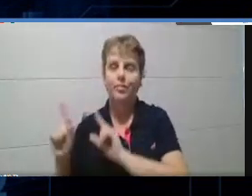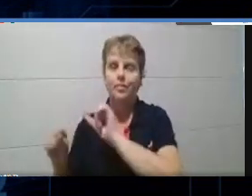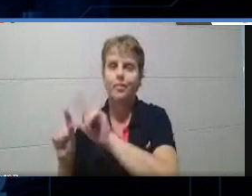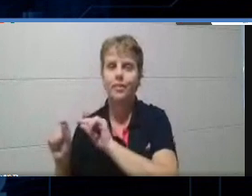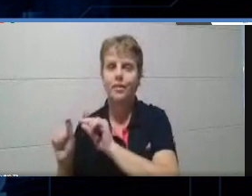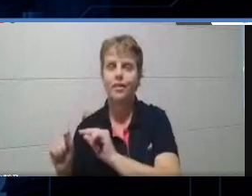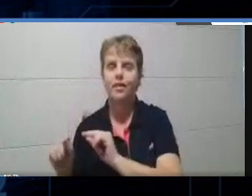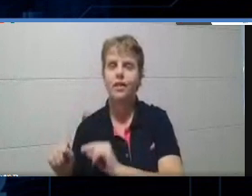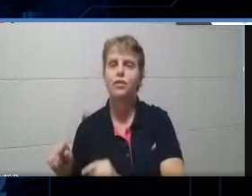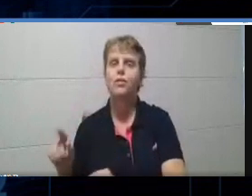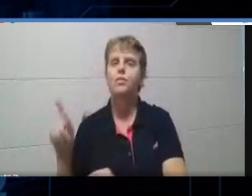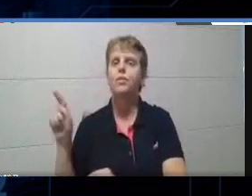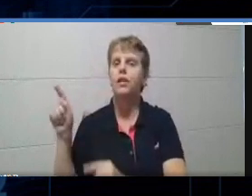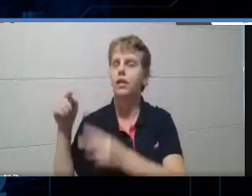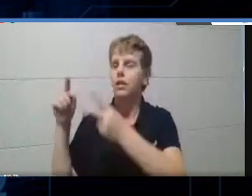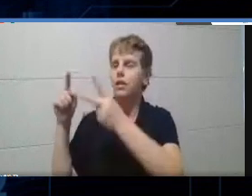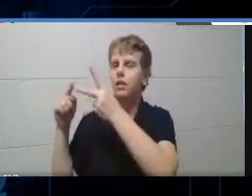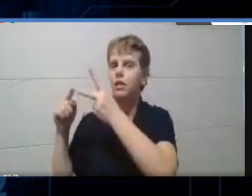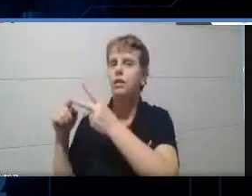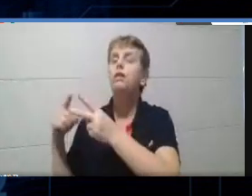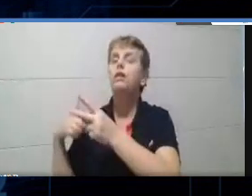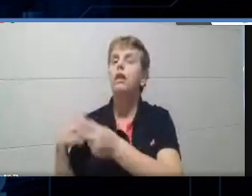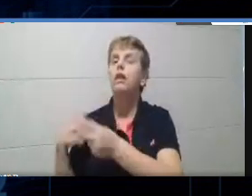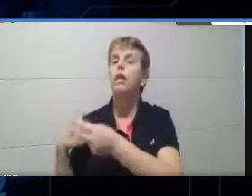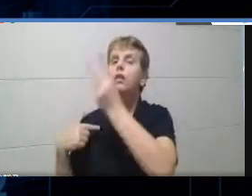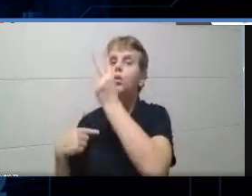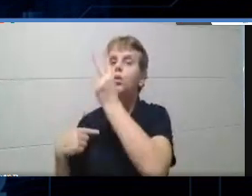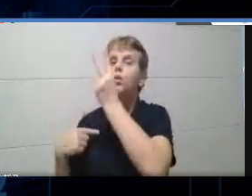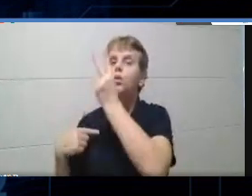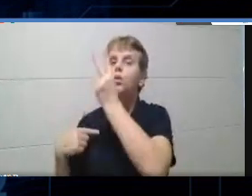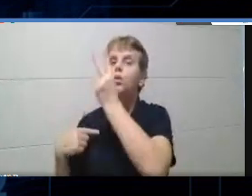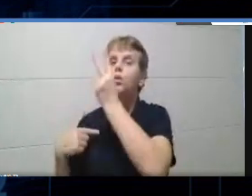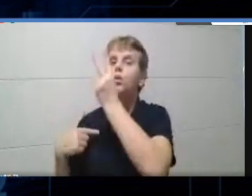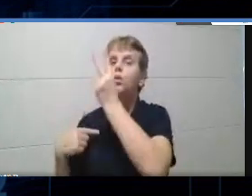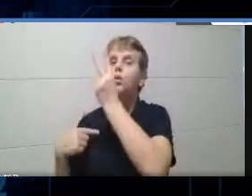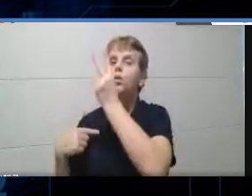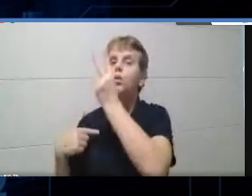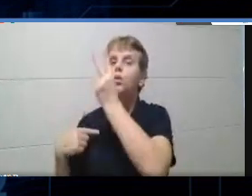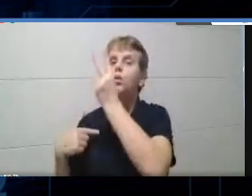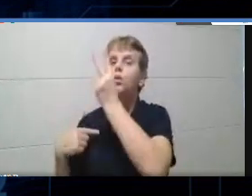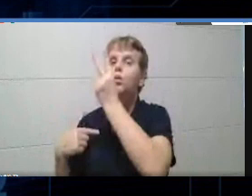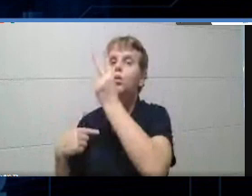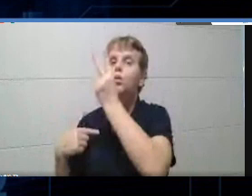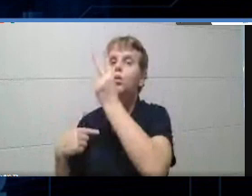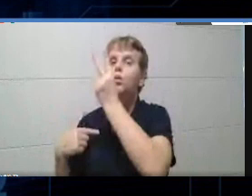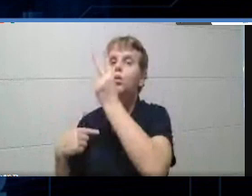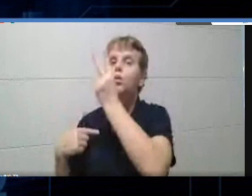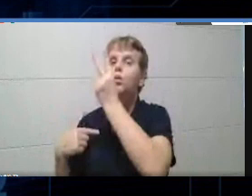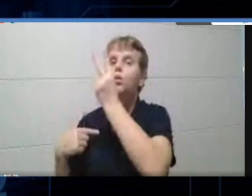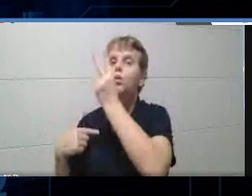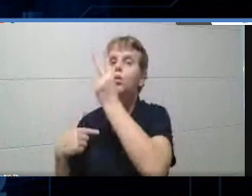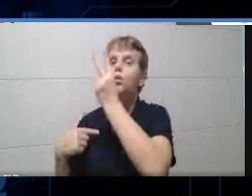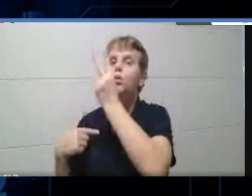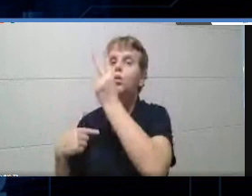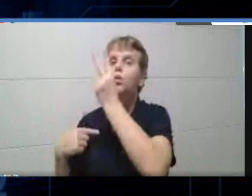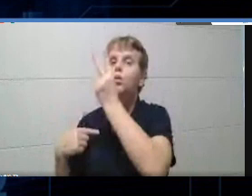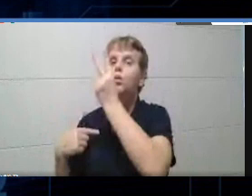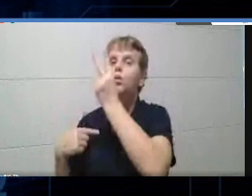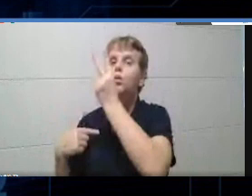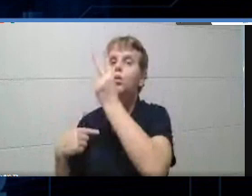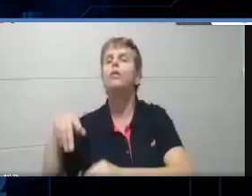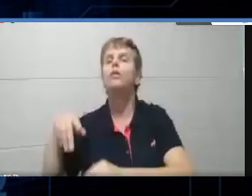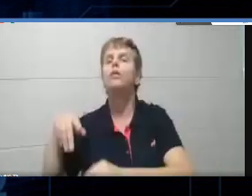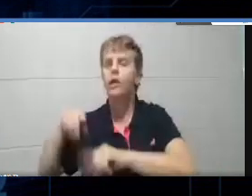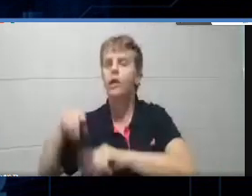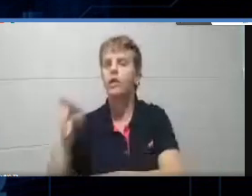temos aqui duas opções, tá? A primeira é para dar um like no material do professor, tá? Então, se você vai trabalhar com o material dele,